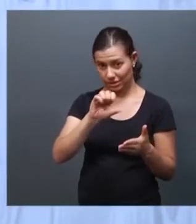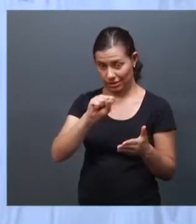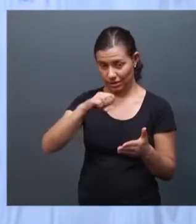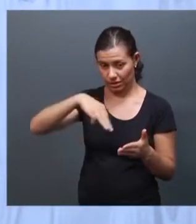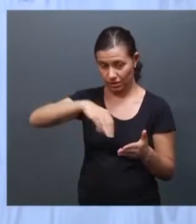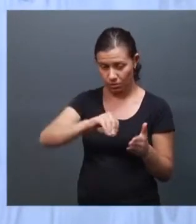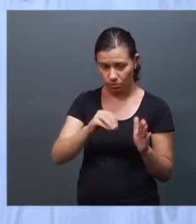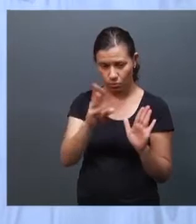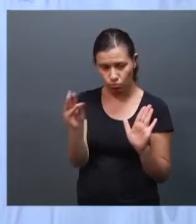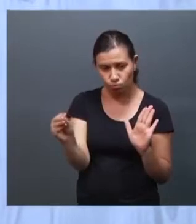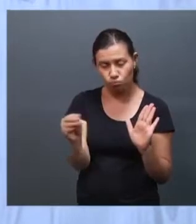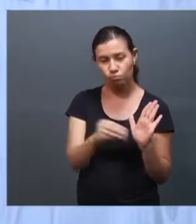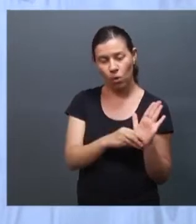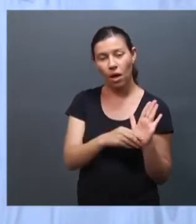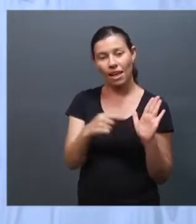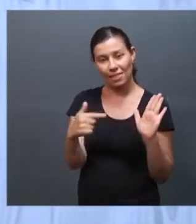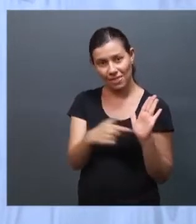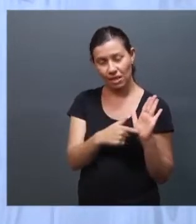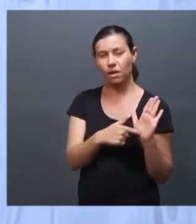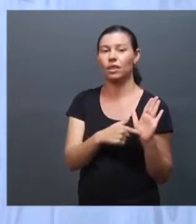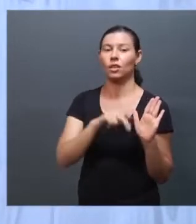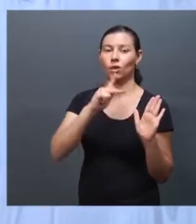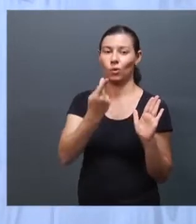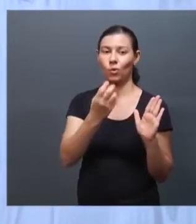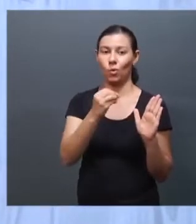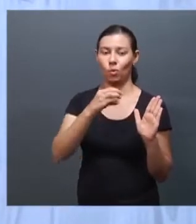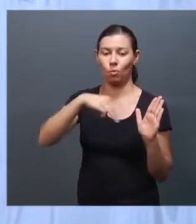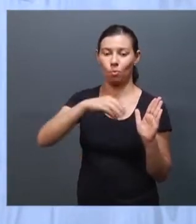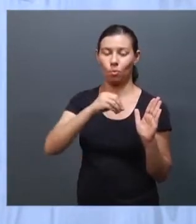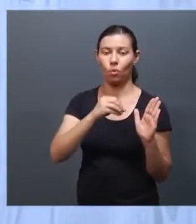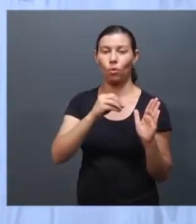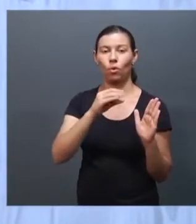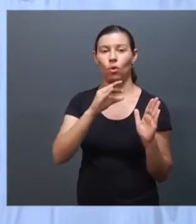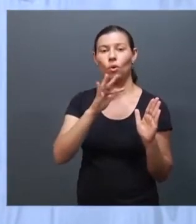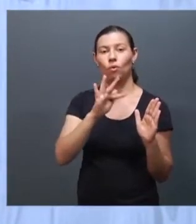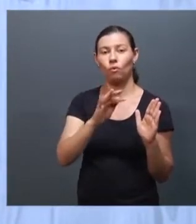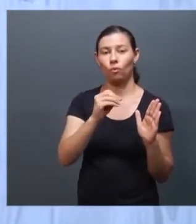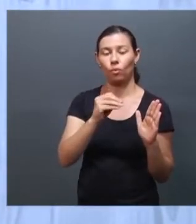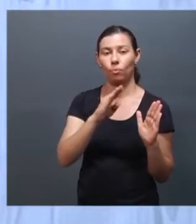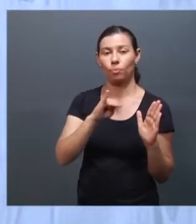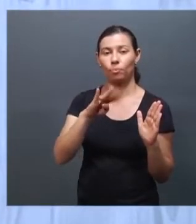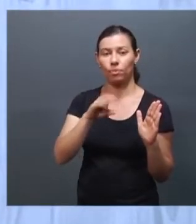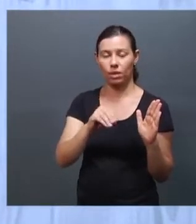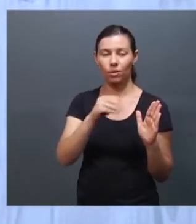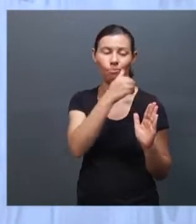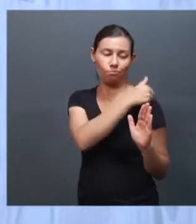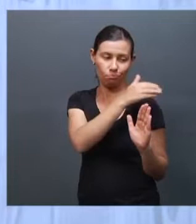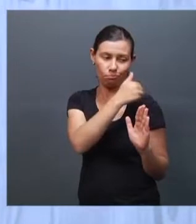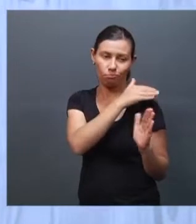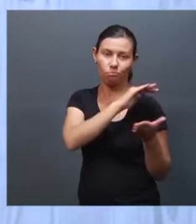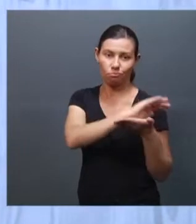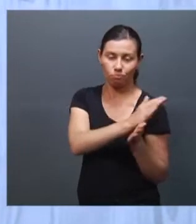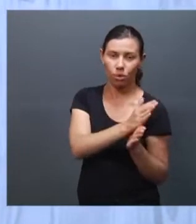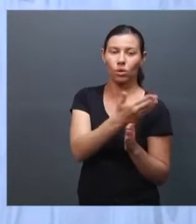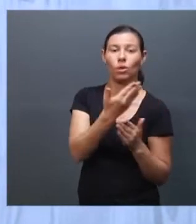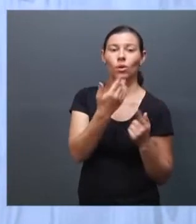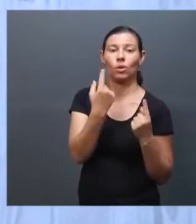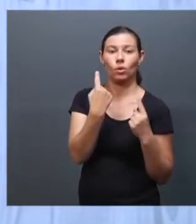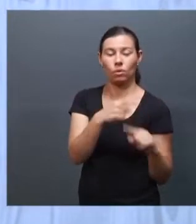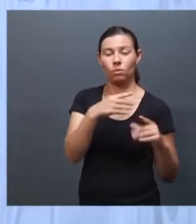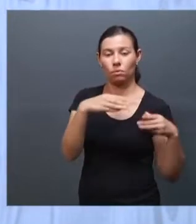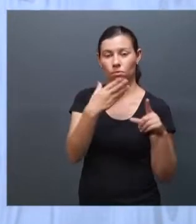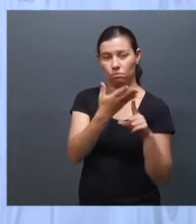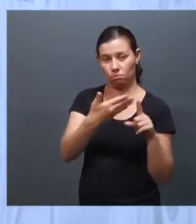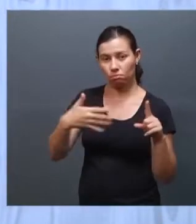dê um prazo para o Congresso votar a matéria. Só que o que a gente vê também é que